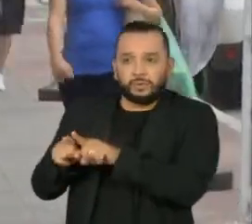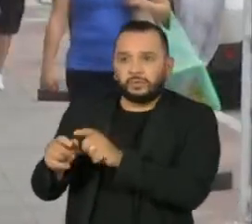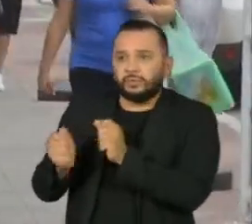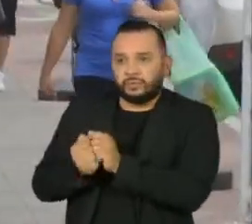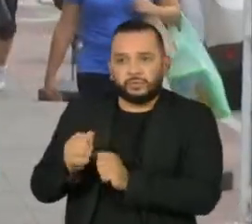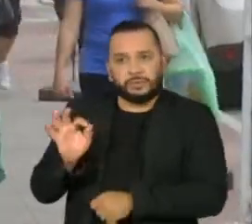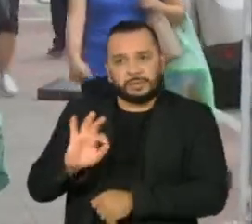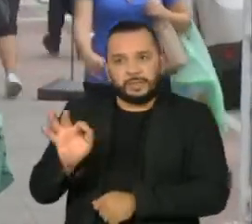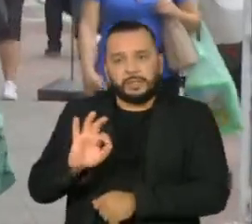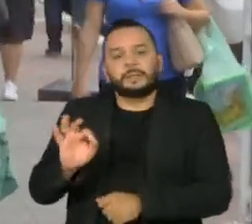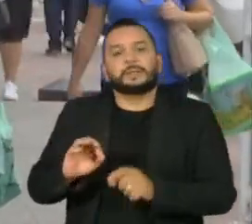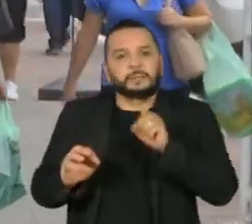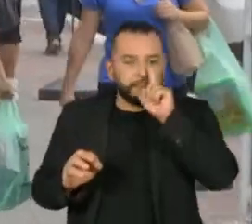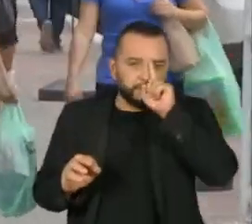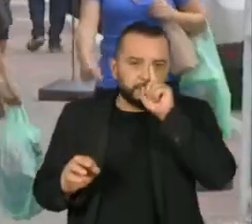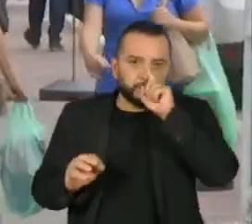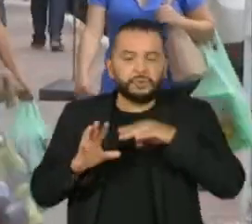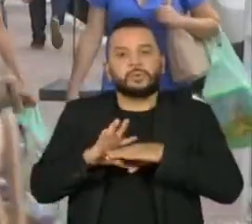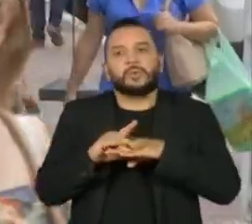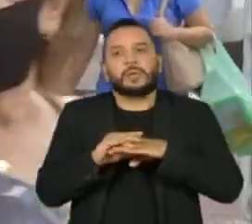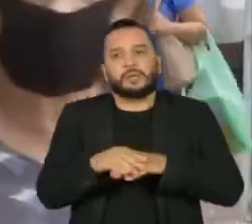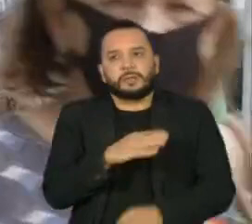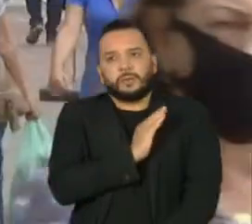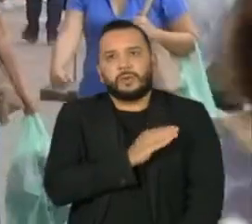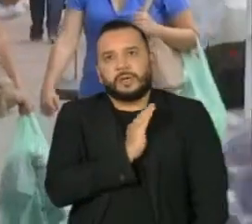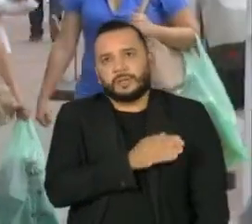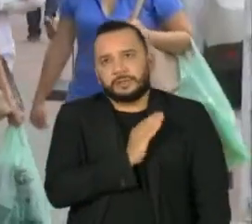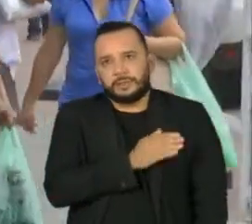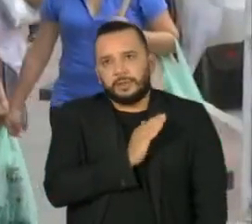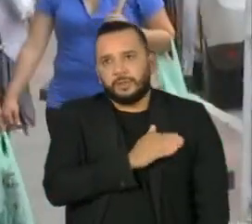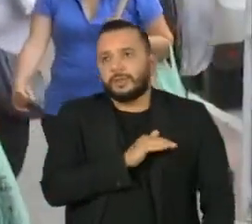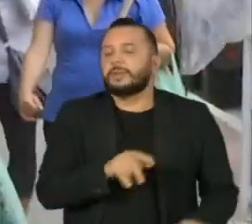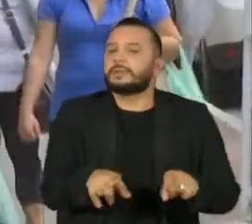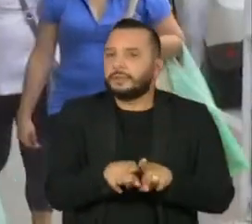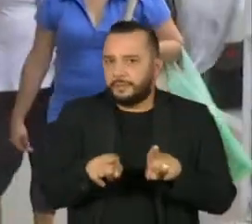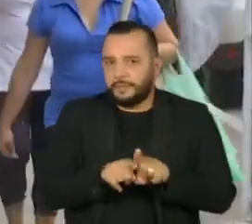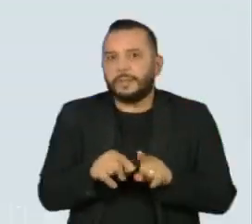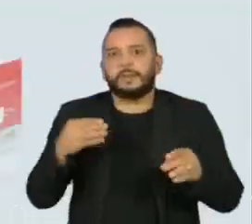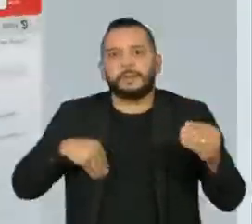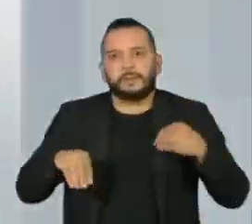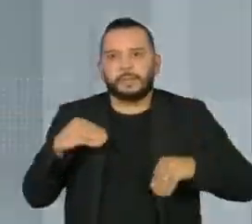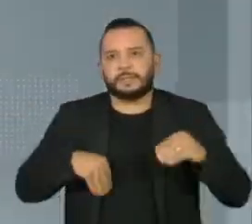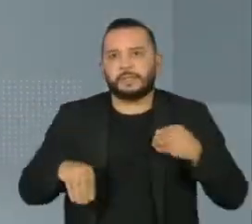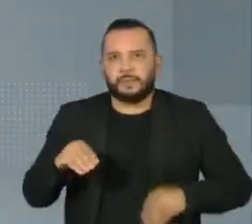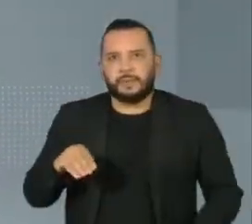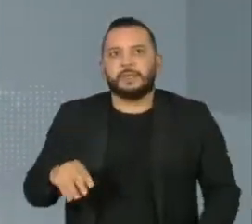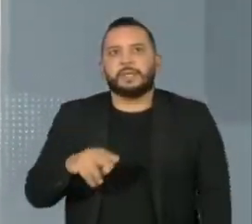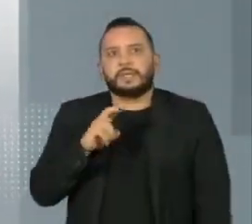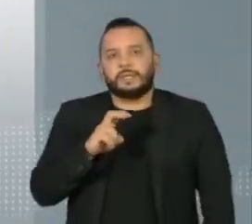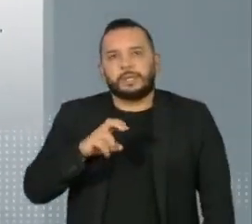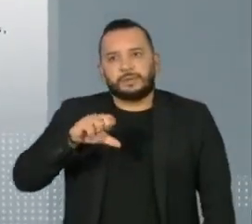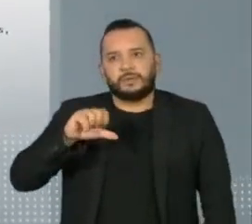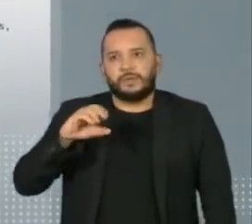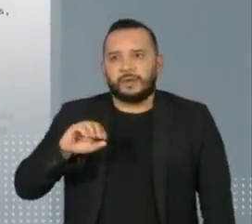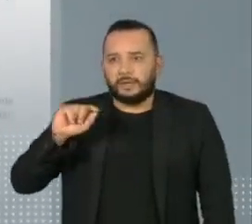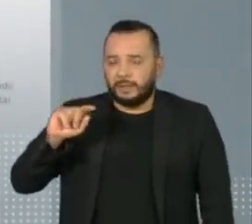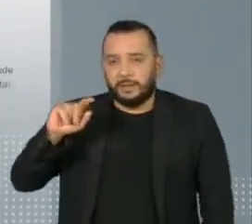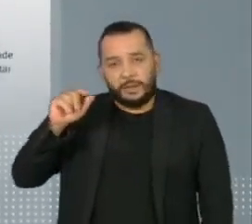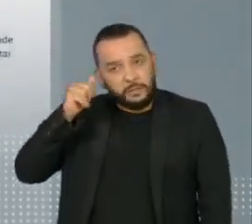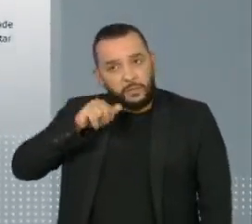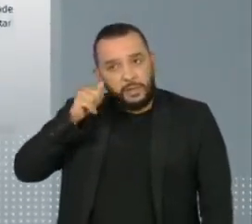têm mais risco de desenvolver doenças cardiovasculares e até mesmo depressão. 590 mulheres foram